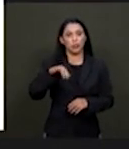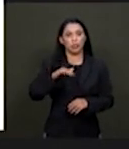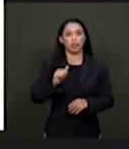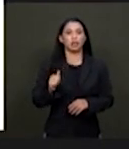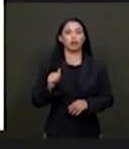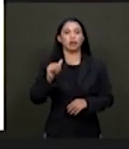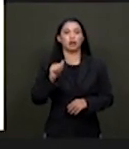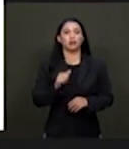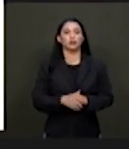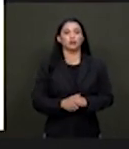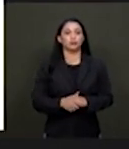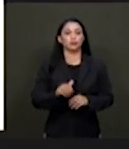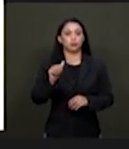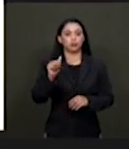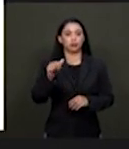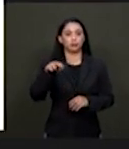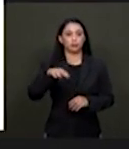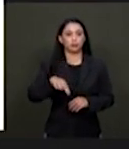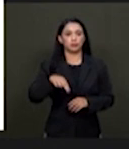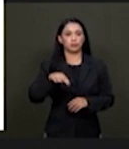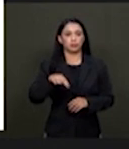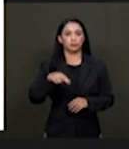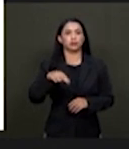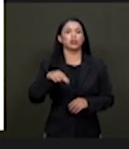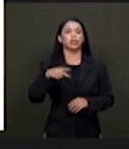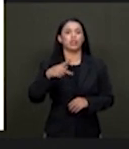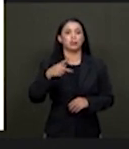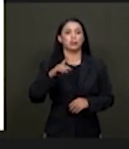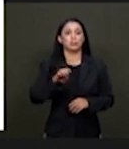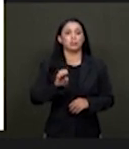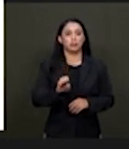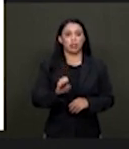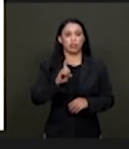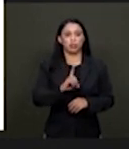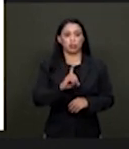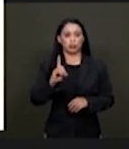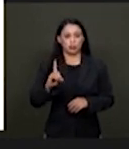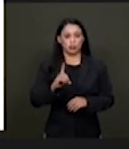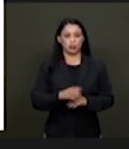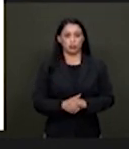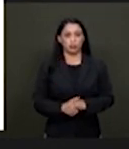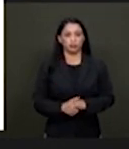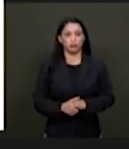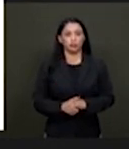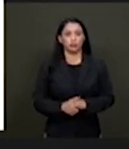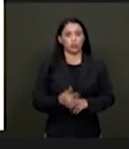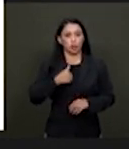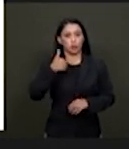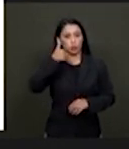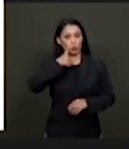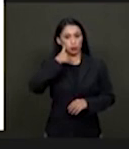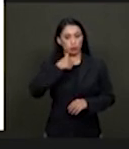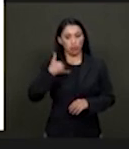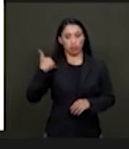da Associação Nacional de Pós-Graduação e Pesquisa em Educação, AMPED. Sou mulher, tenho